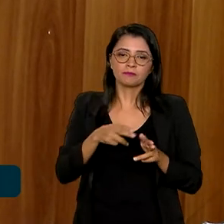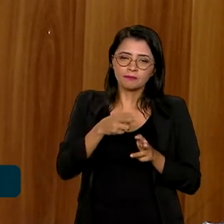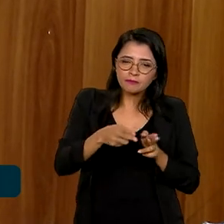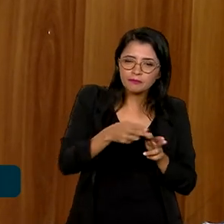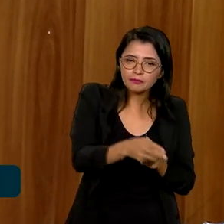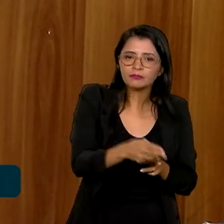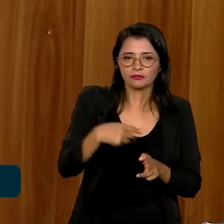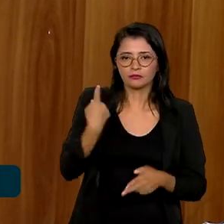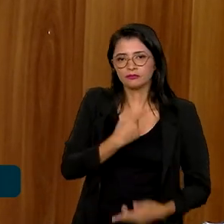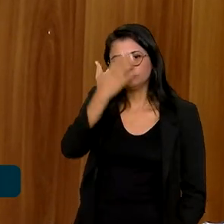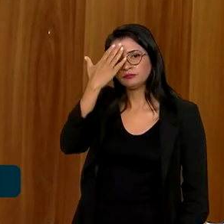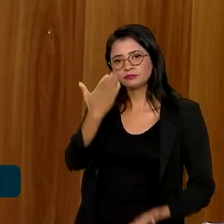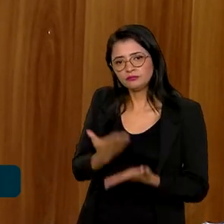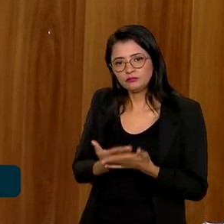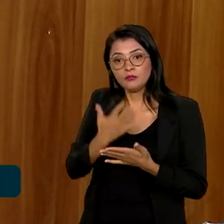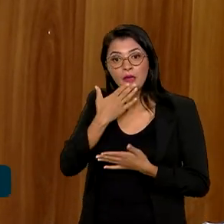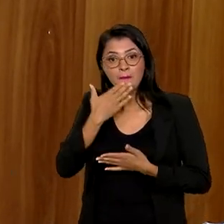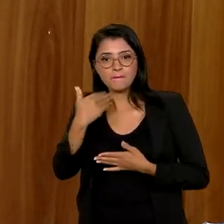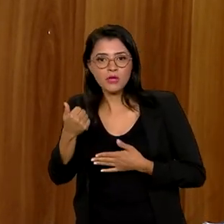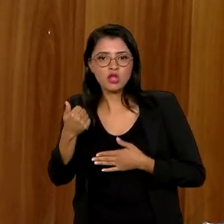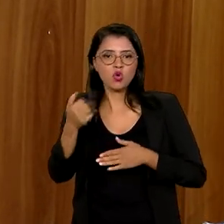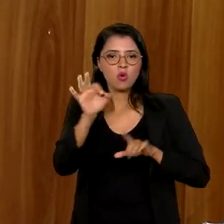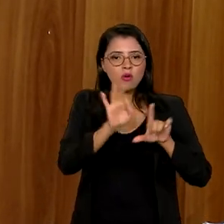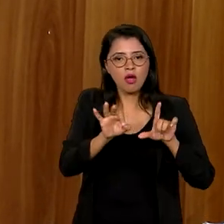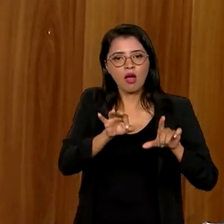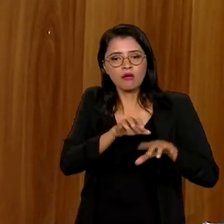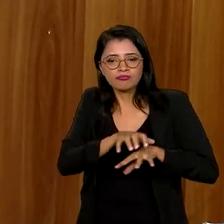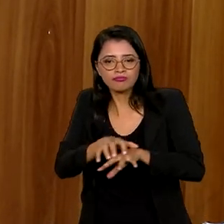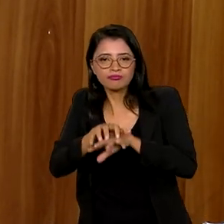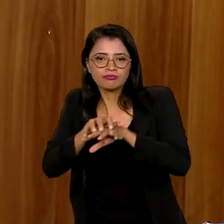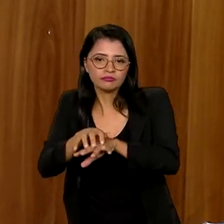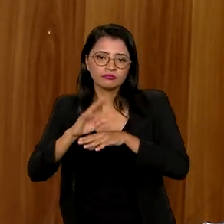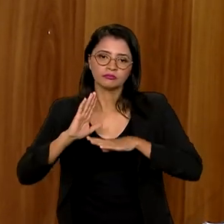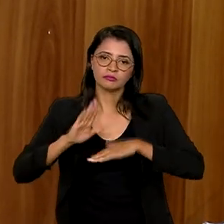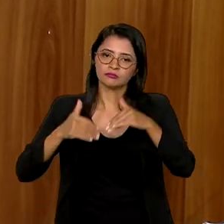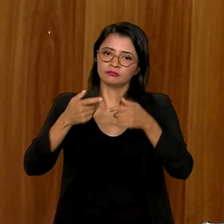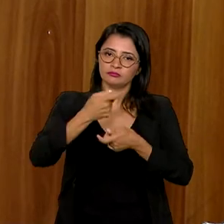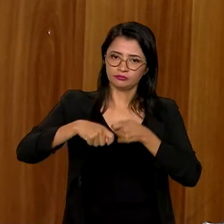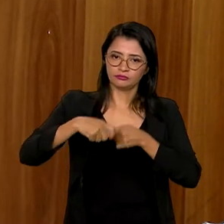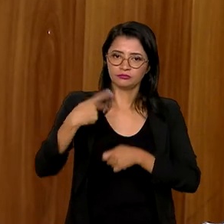acredita muito para melhorar a logística e o desenvolvimento econômico do país.